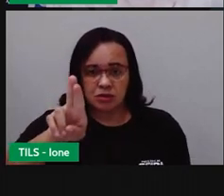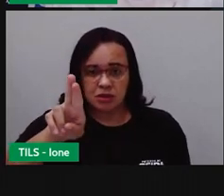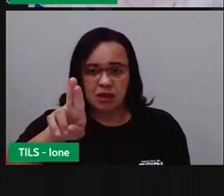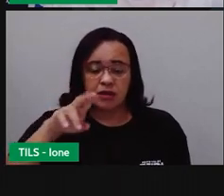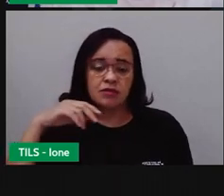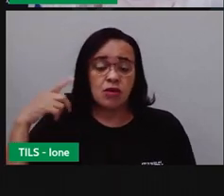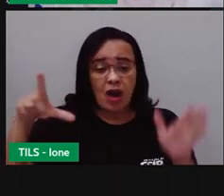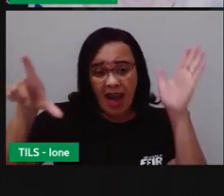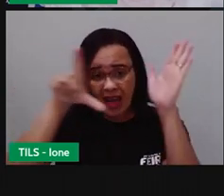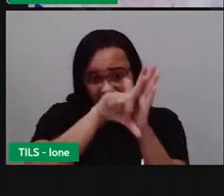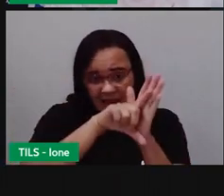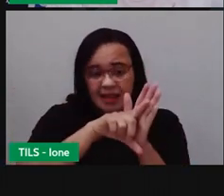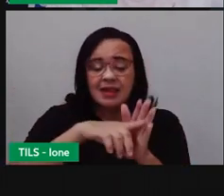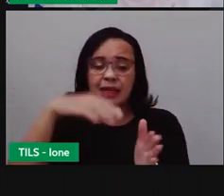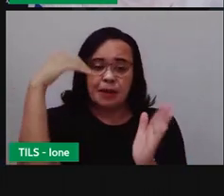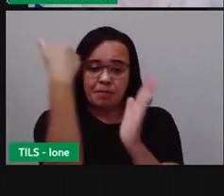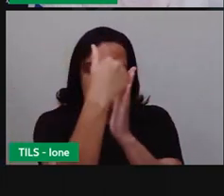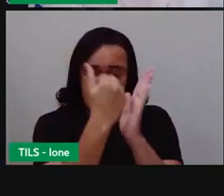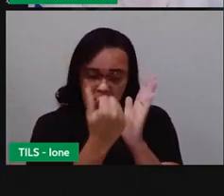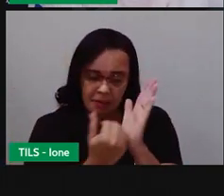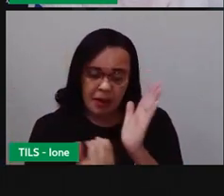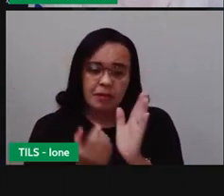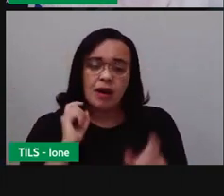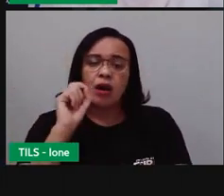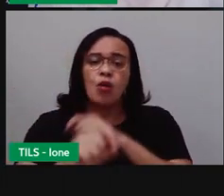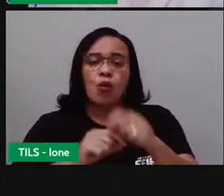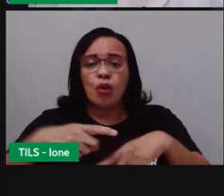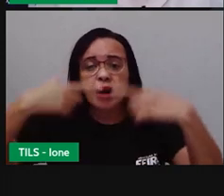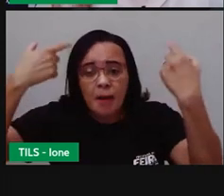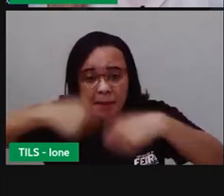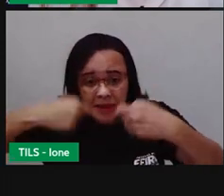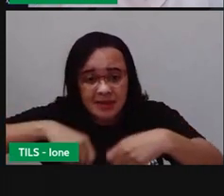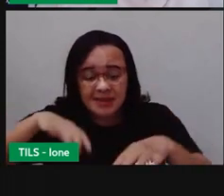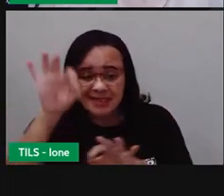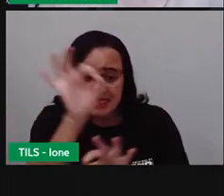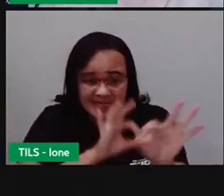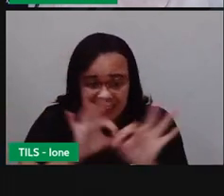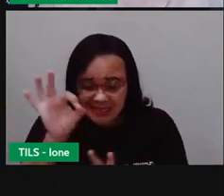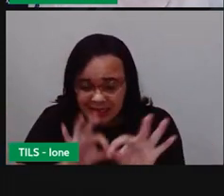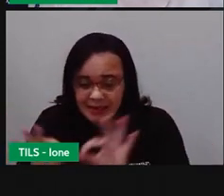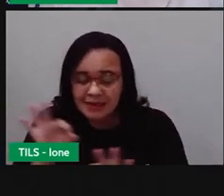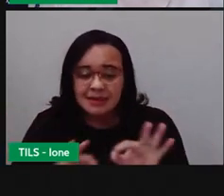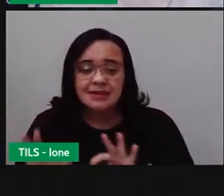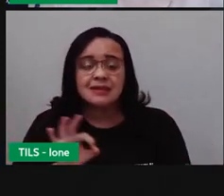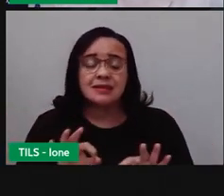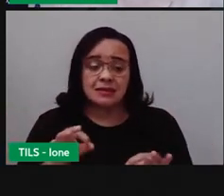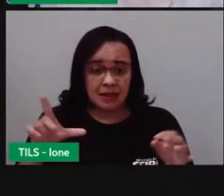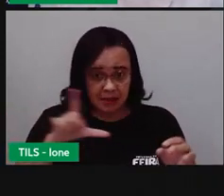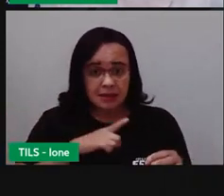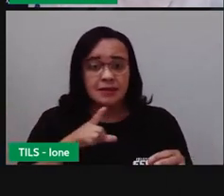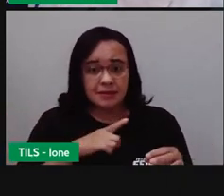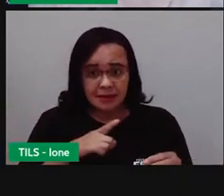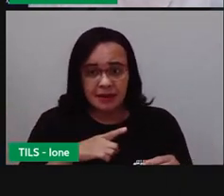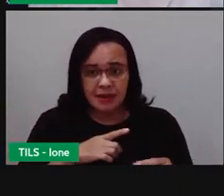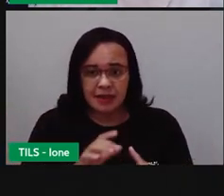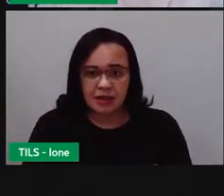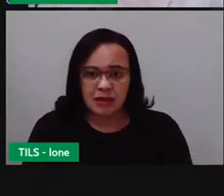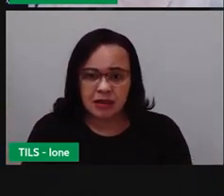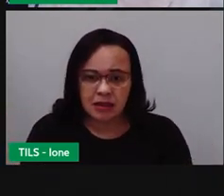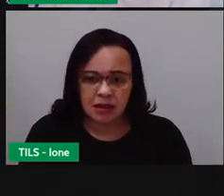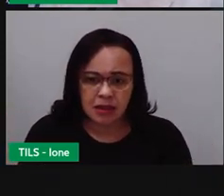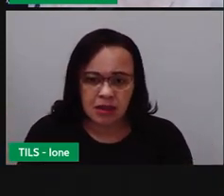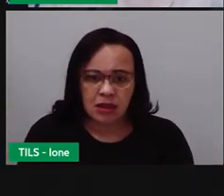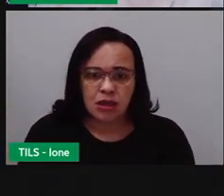a cidade tivesse um plano de mobilidade urbana. Bom, segundo, né? O que se sabe, o nosso